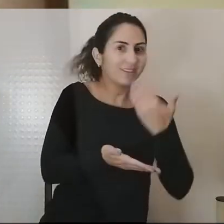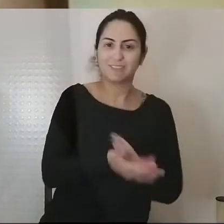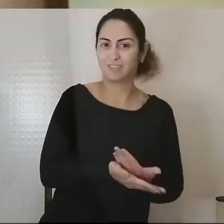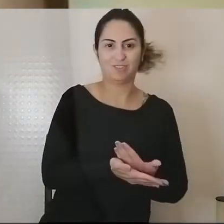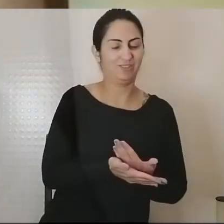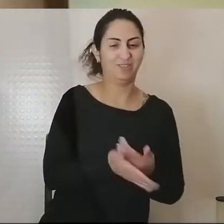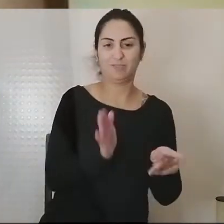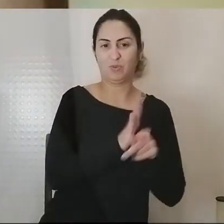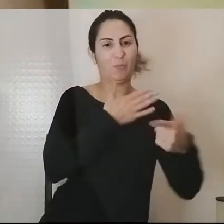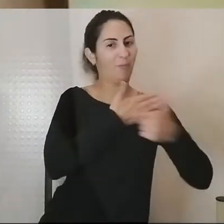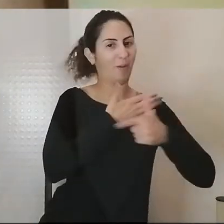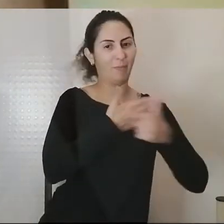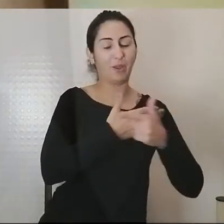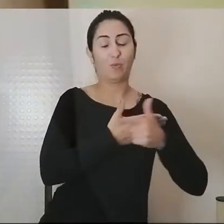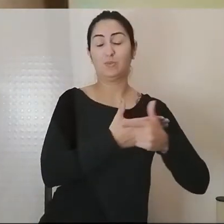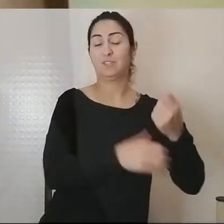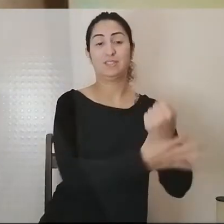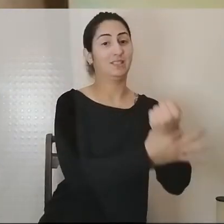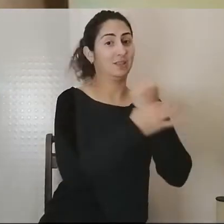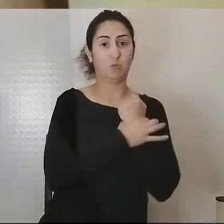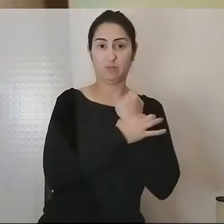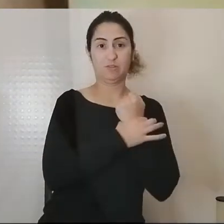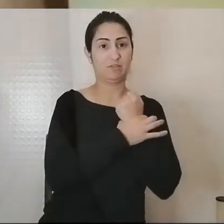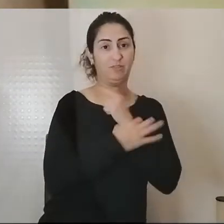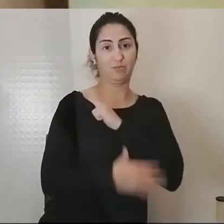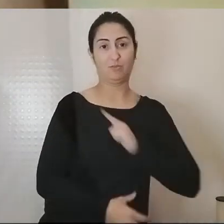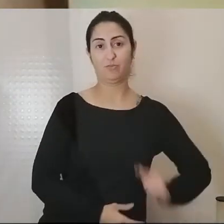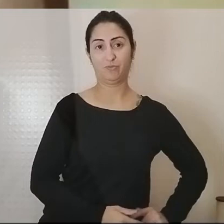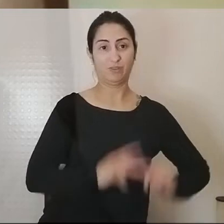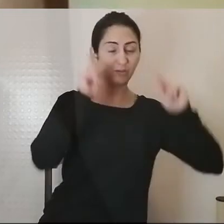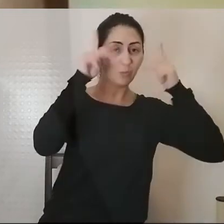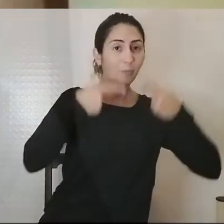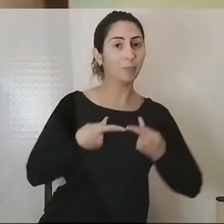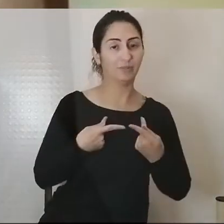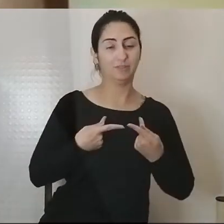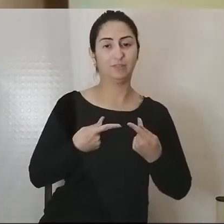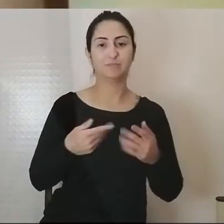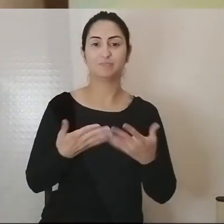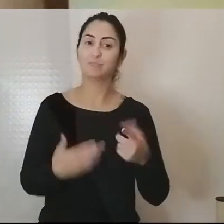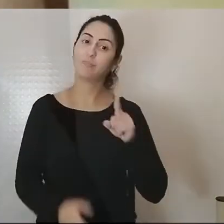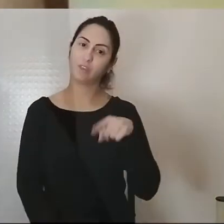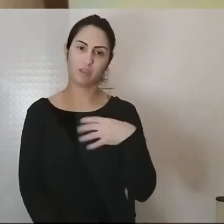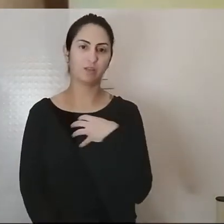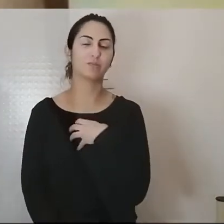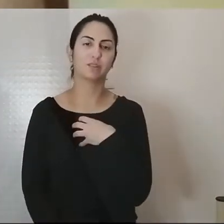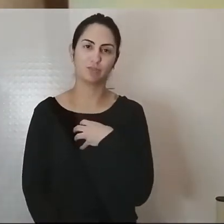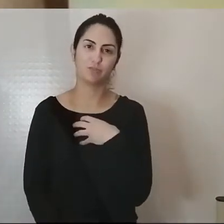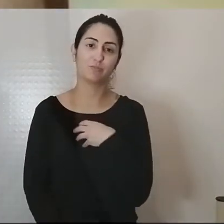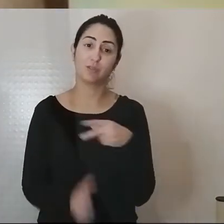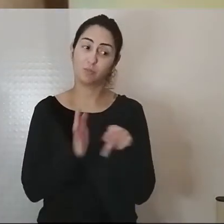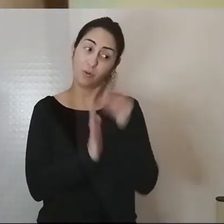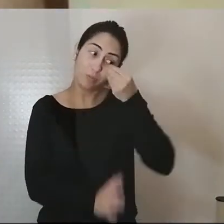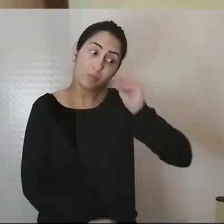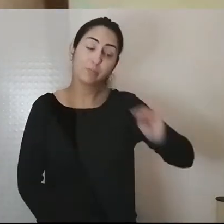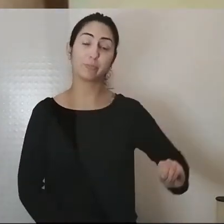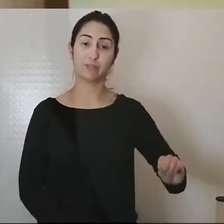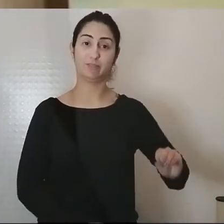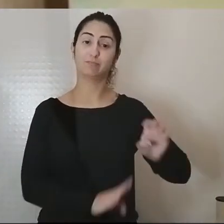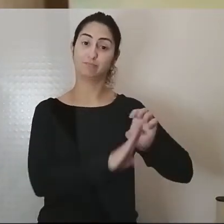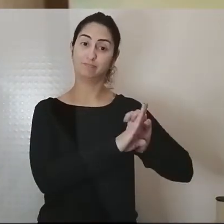seu papel protetor e humanitário há um sentimento de abandono por parte do Estado